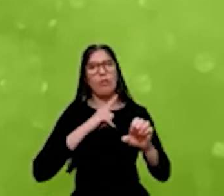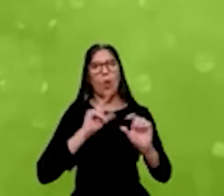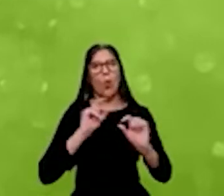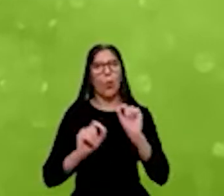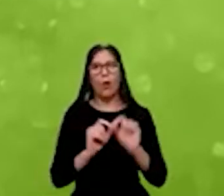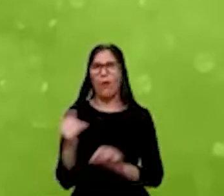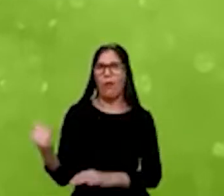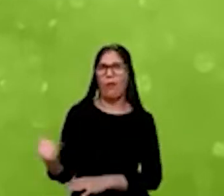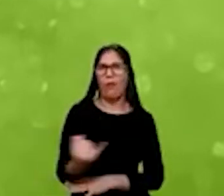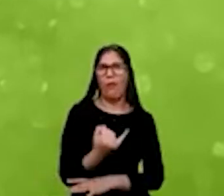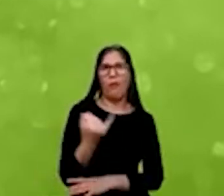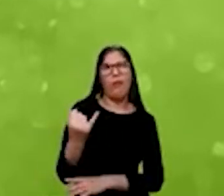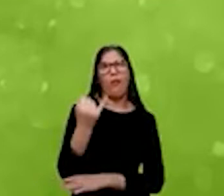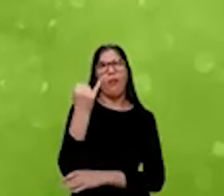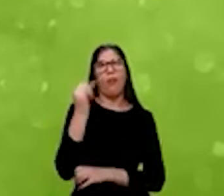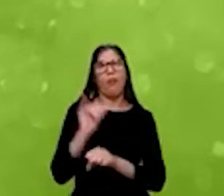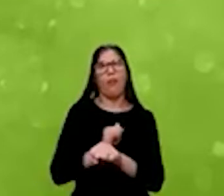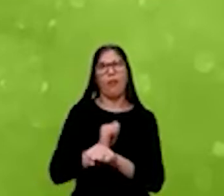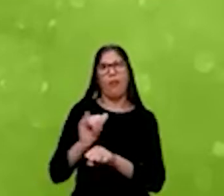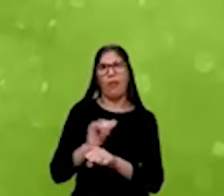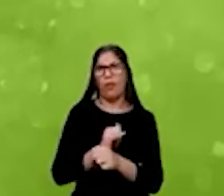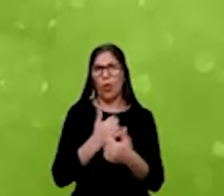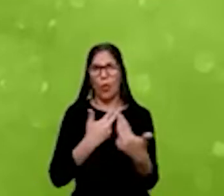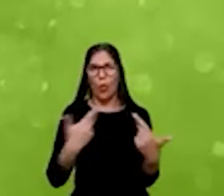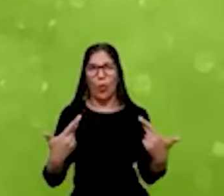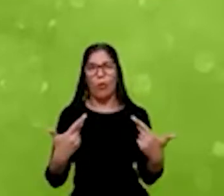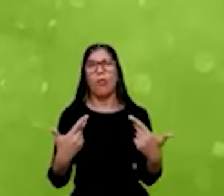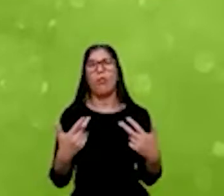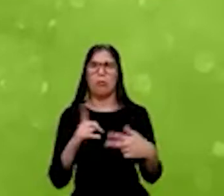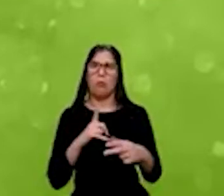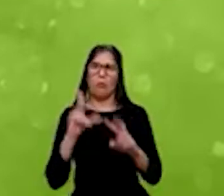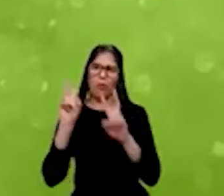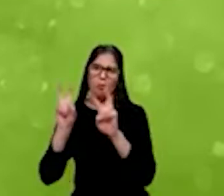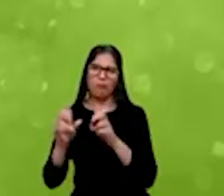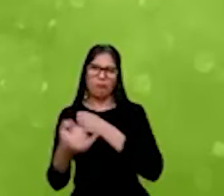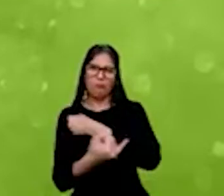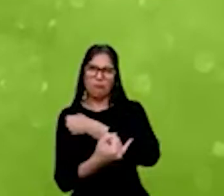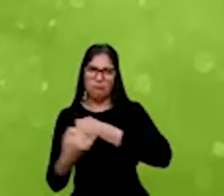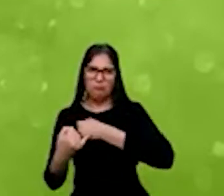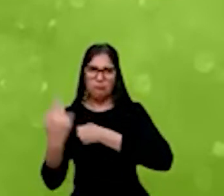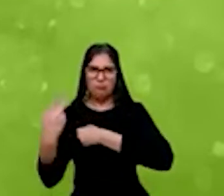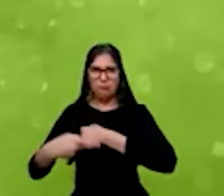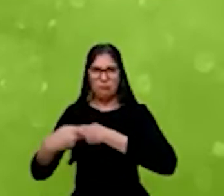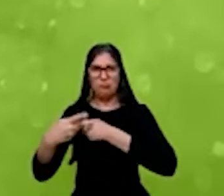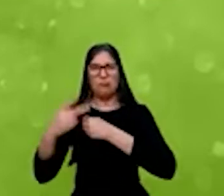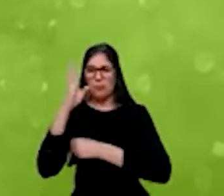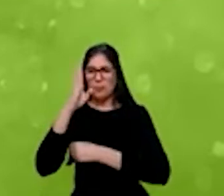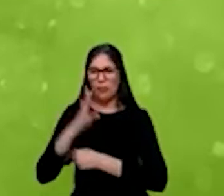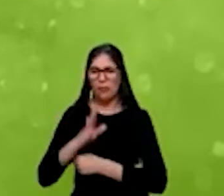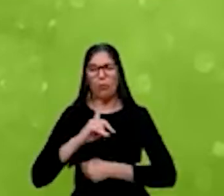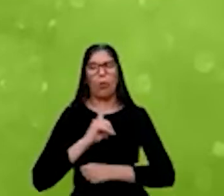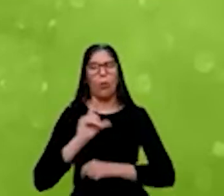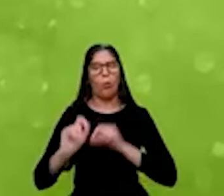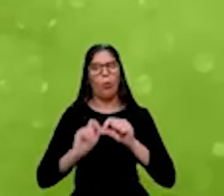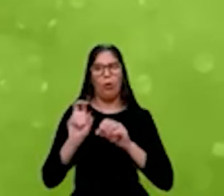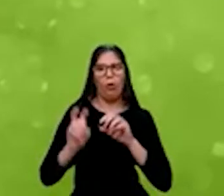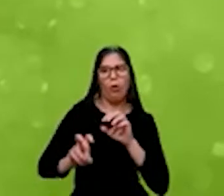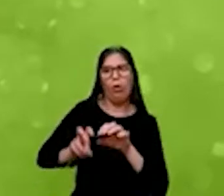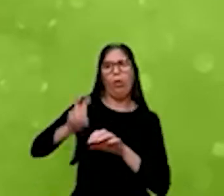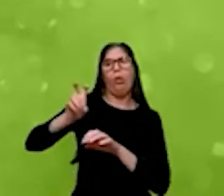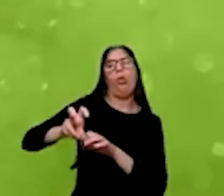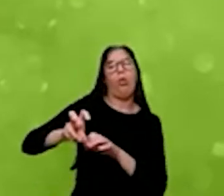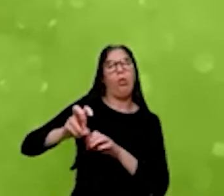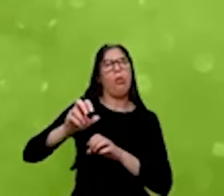nessa estratégia. Claramente, o tema da infraestrutura brasileira é onde a gente vê um salto quantitativo e qualitativo